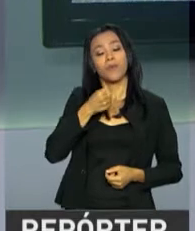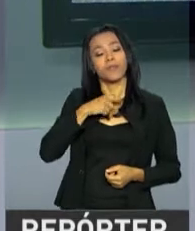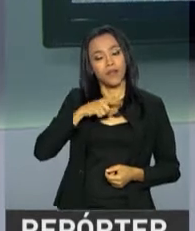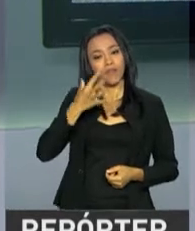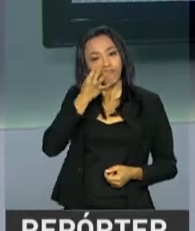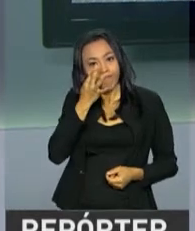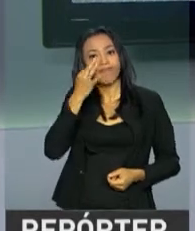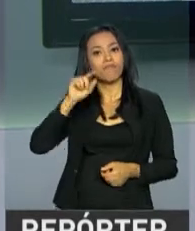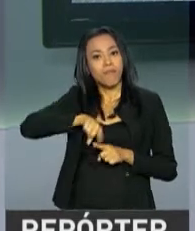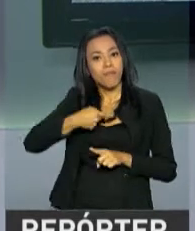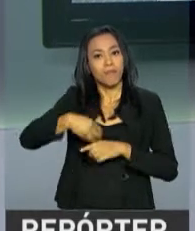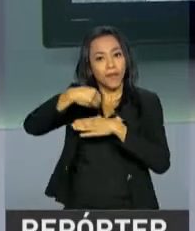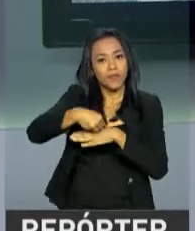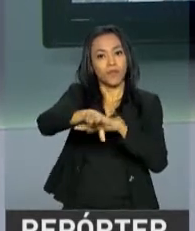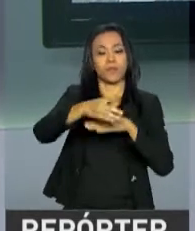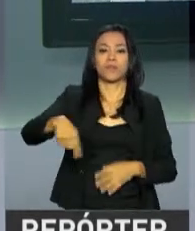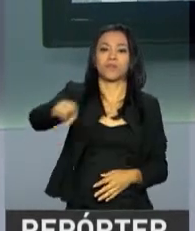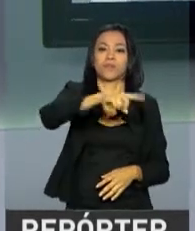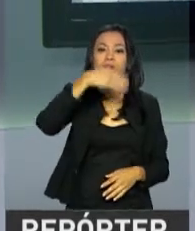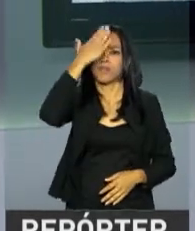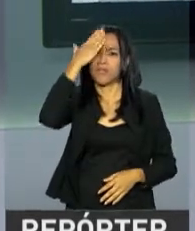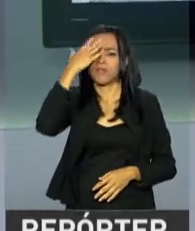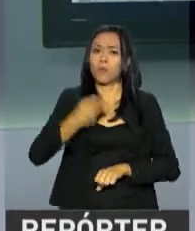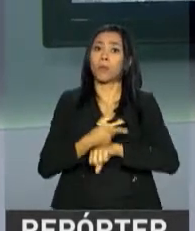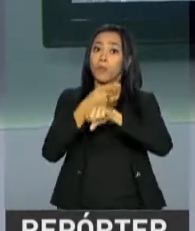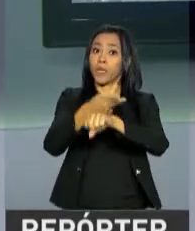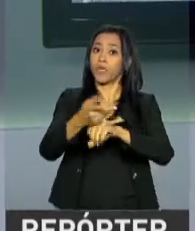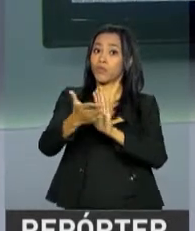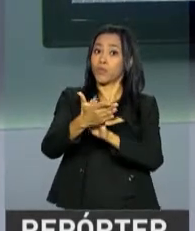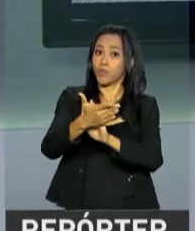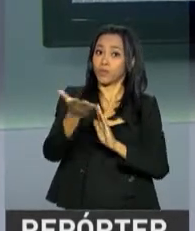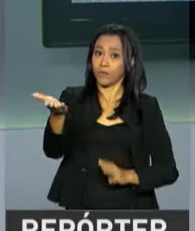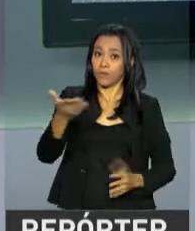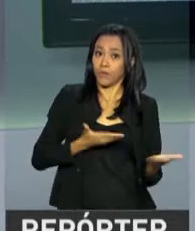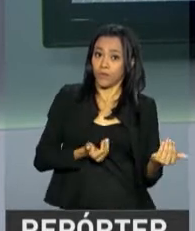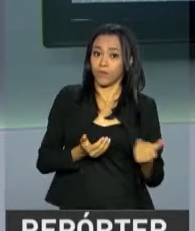está lá e traz para a gente informações sobre o Prêmio Jovem da Água de Estocolmo.